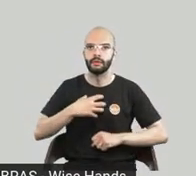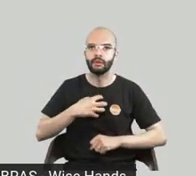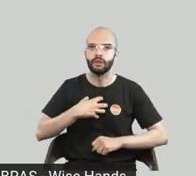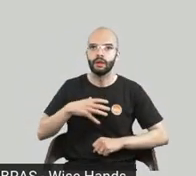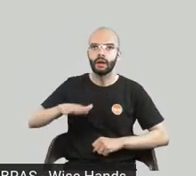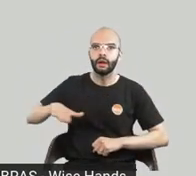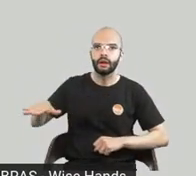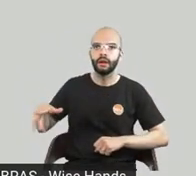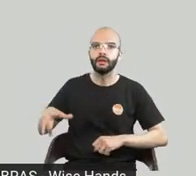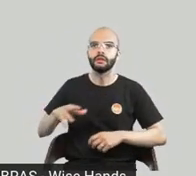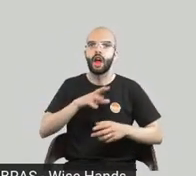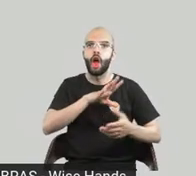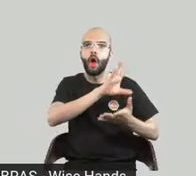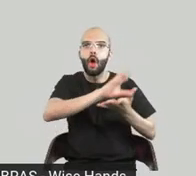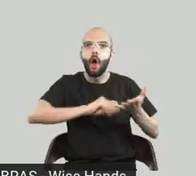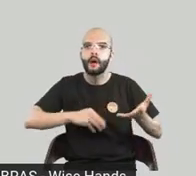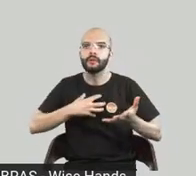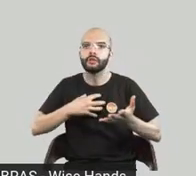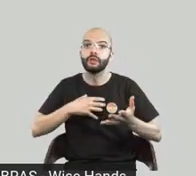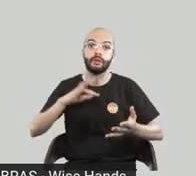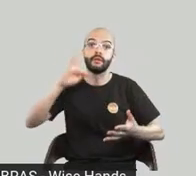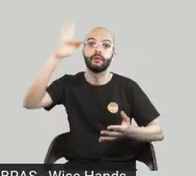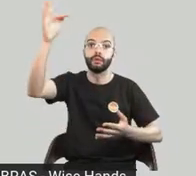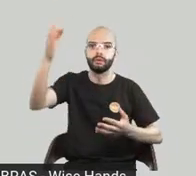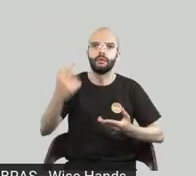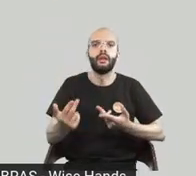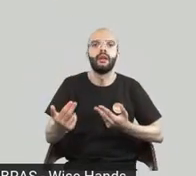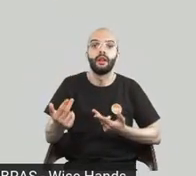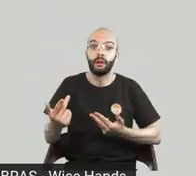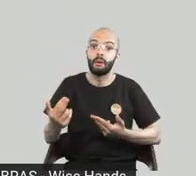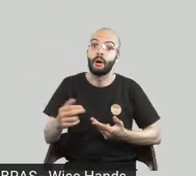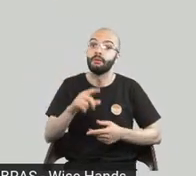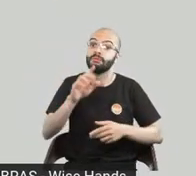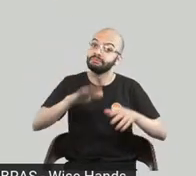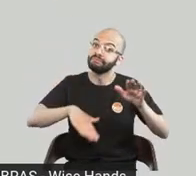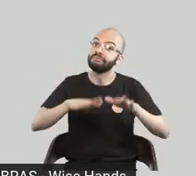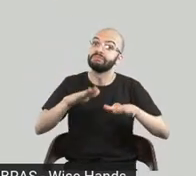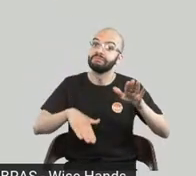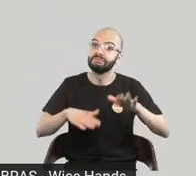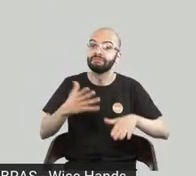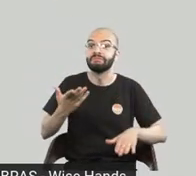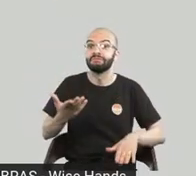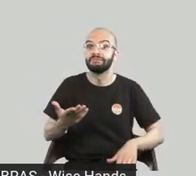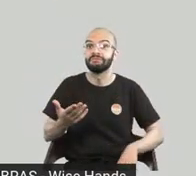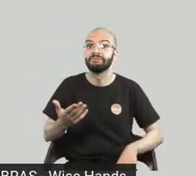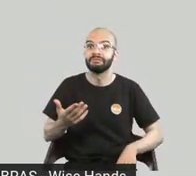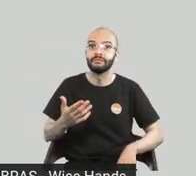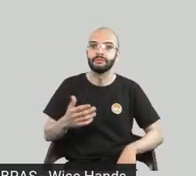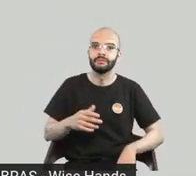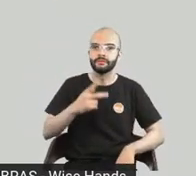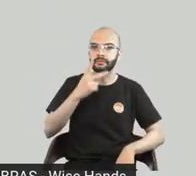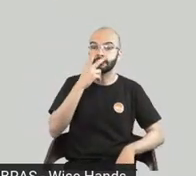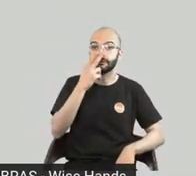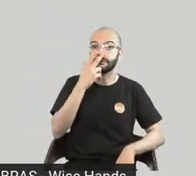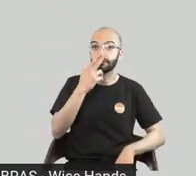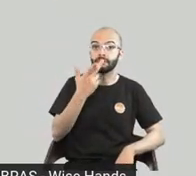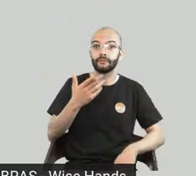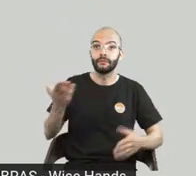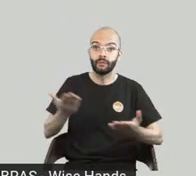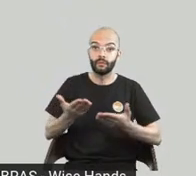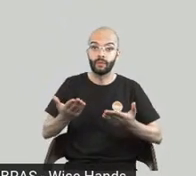futuro essas gravações todas vão ser muito mais mecânicas existe já a coisa de